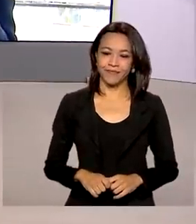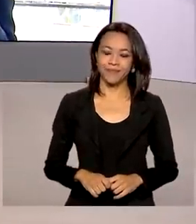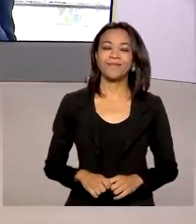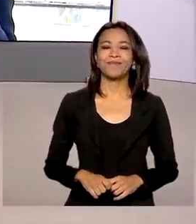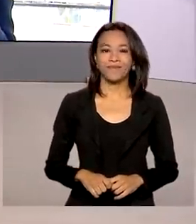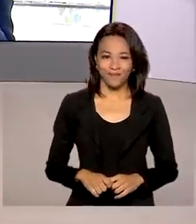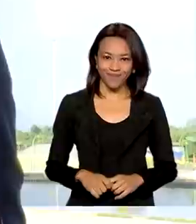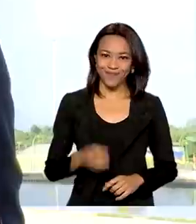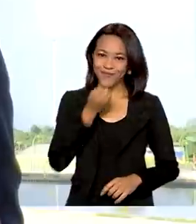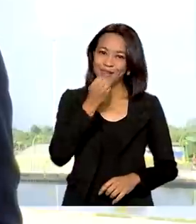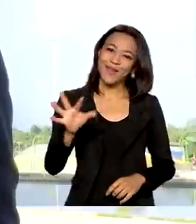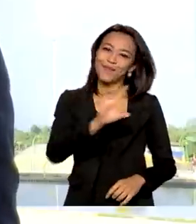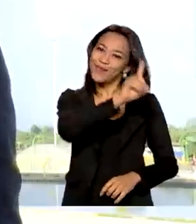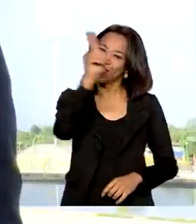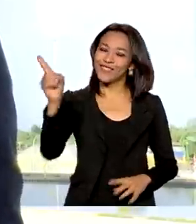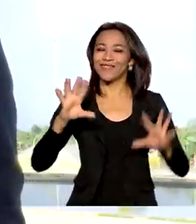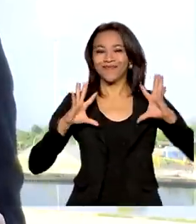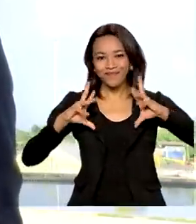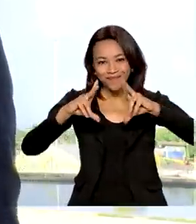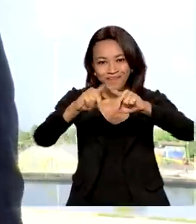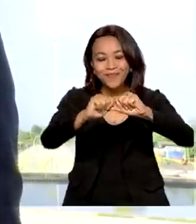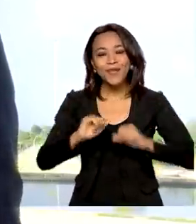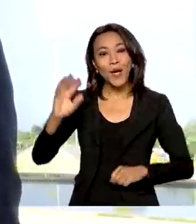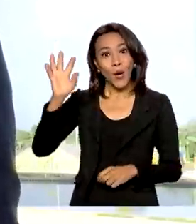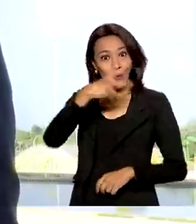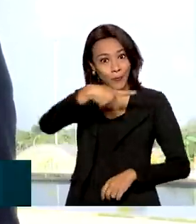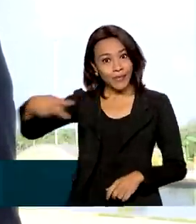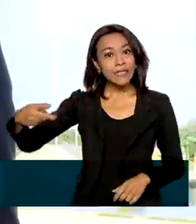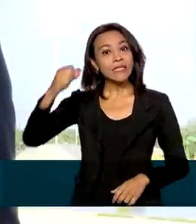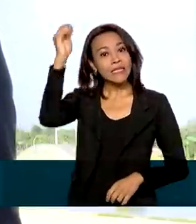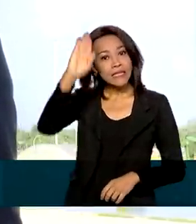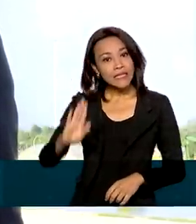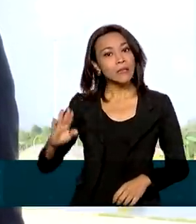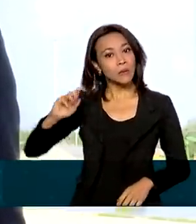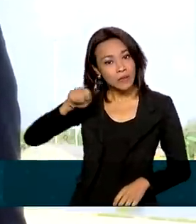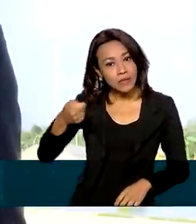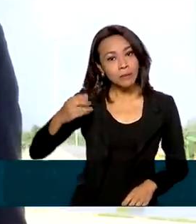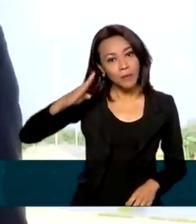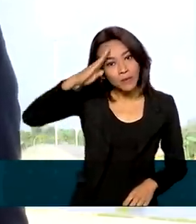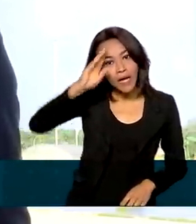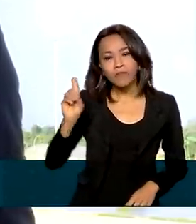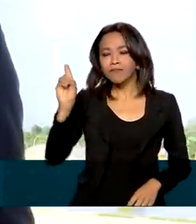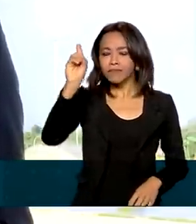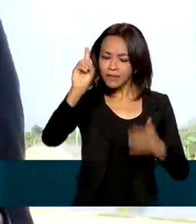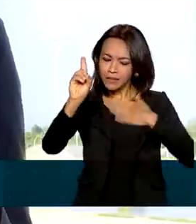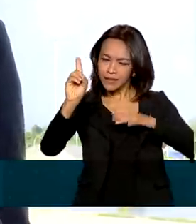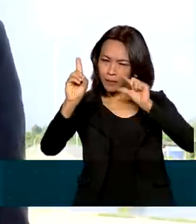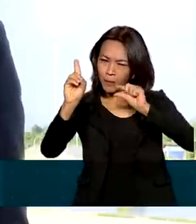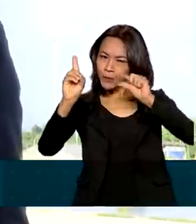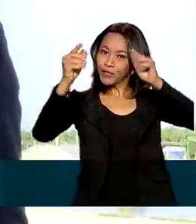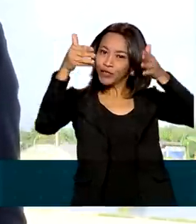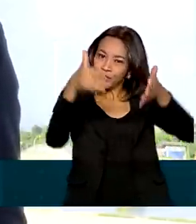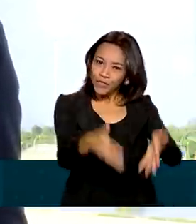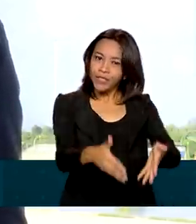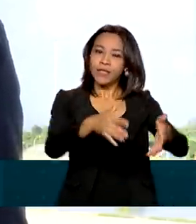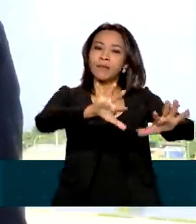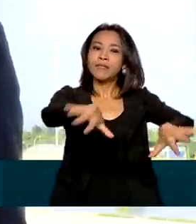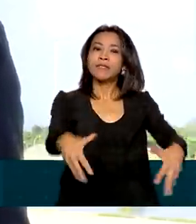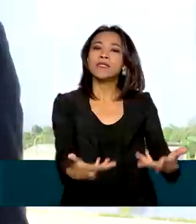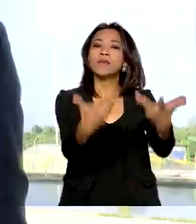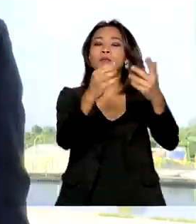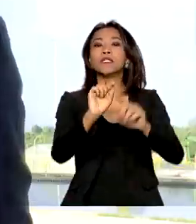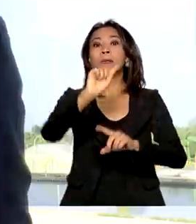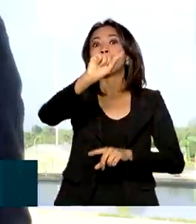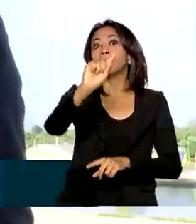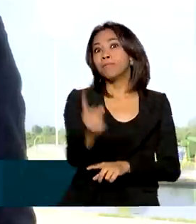Bom dia, Renata. Bom dia a todos. O presidente da República, Jair Bolsonaro, chega daqui a pouco à Boa Vista para a cerimônia que celebra os mil